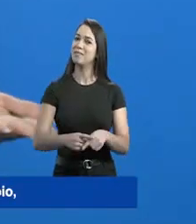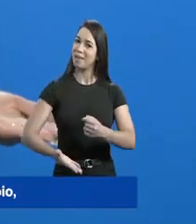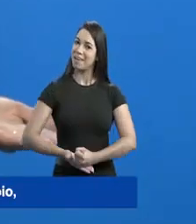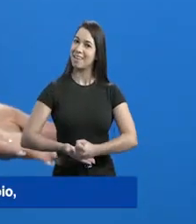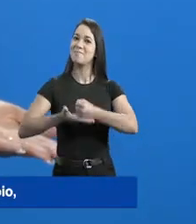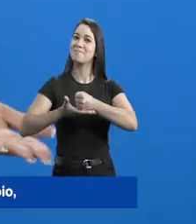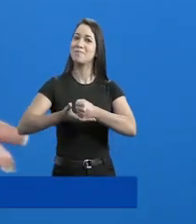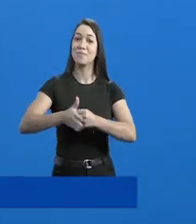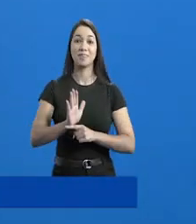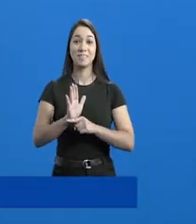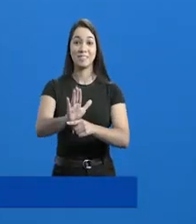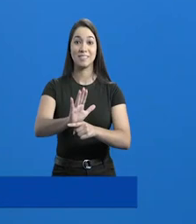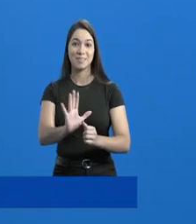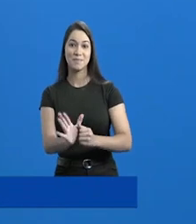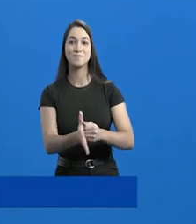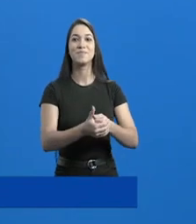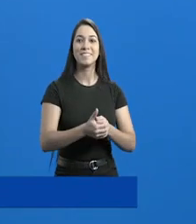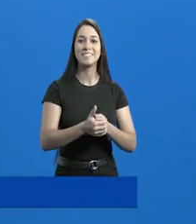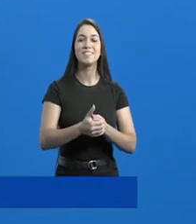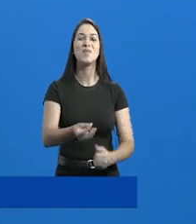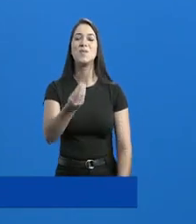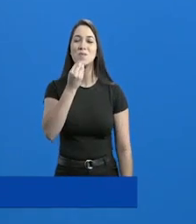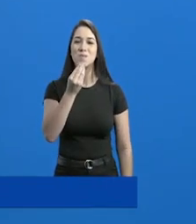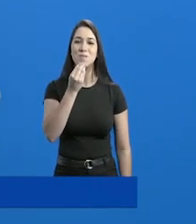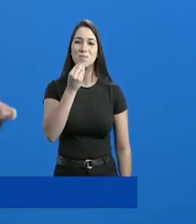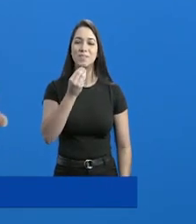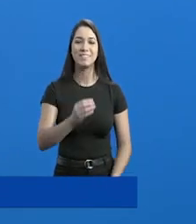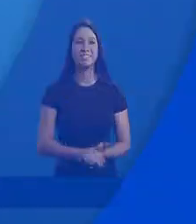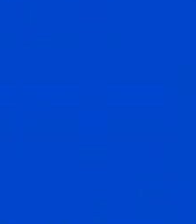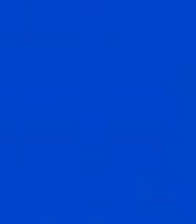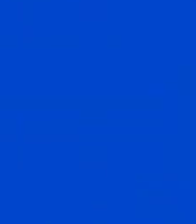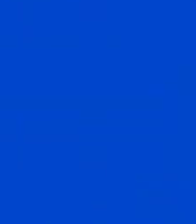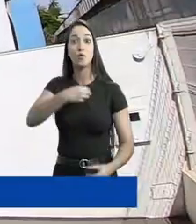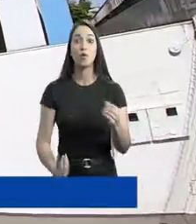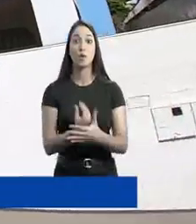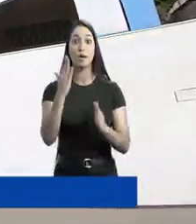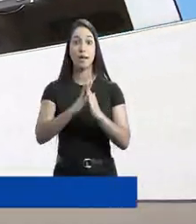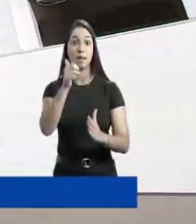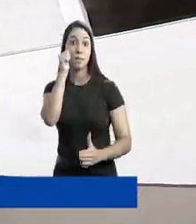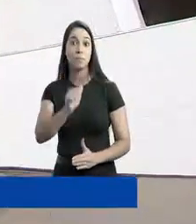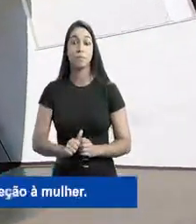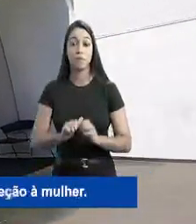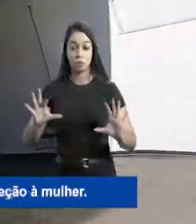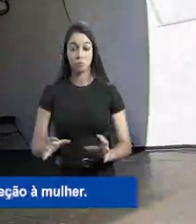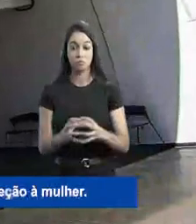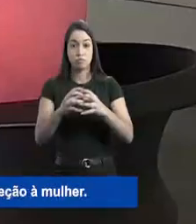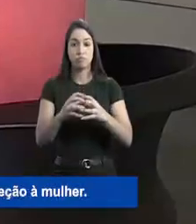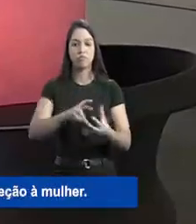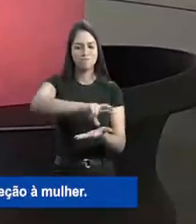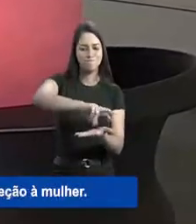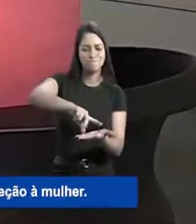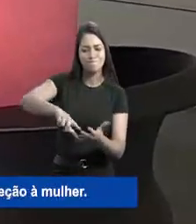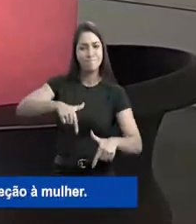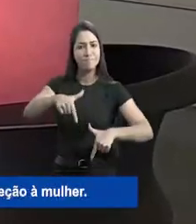também têm mais apoio, assistência, proteção e oportunidades. Odelmo criou a Casa da Mulher, que reúne em um